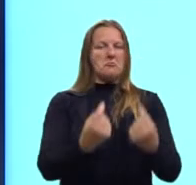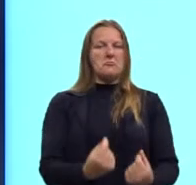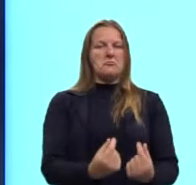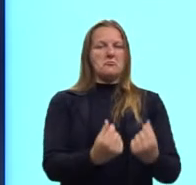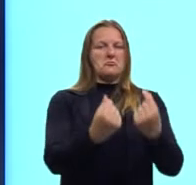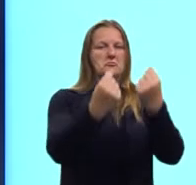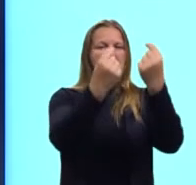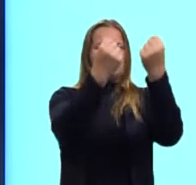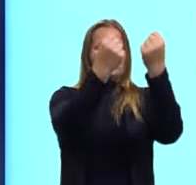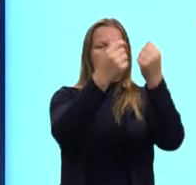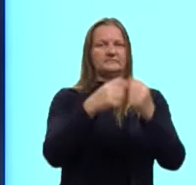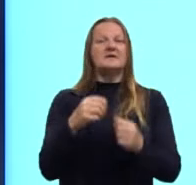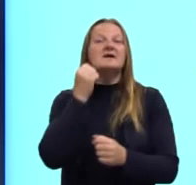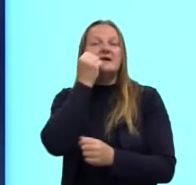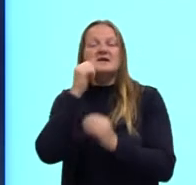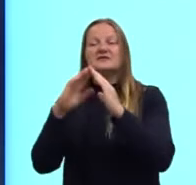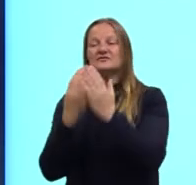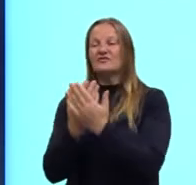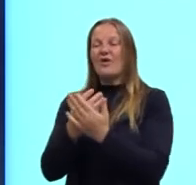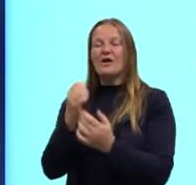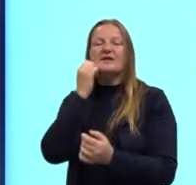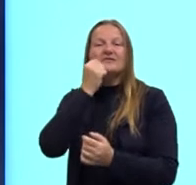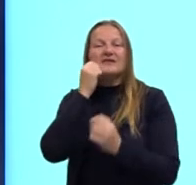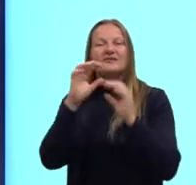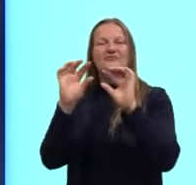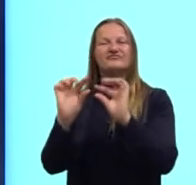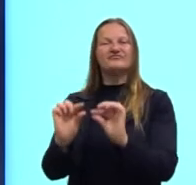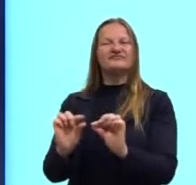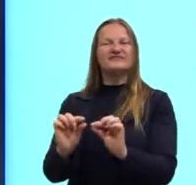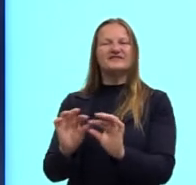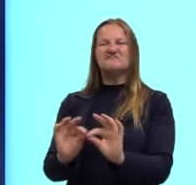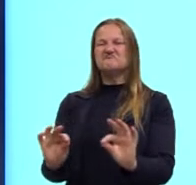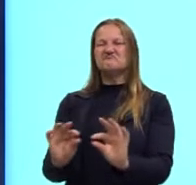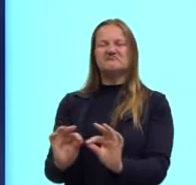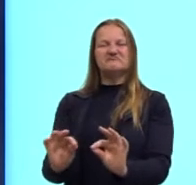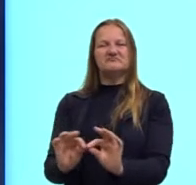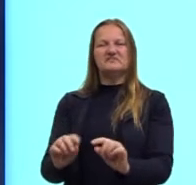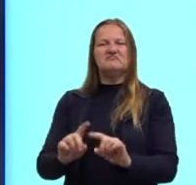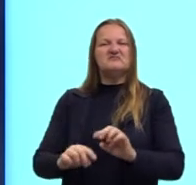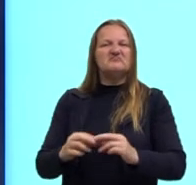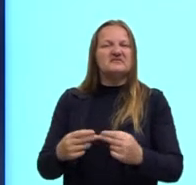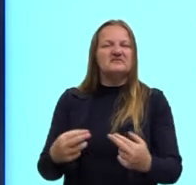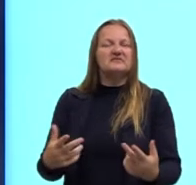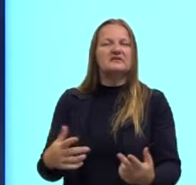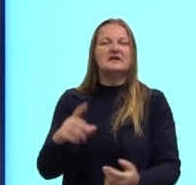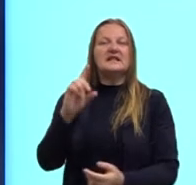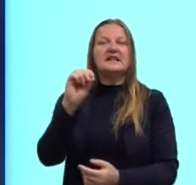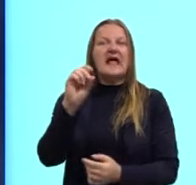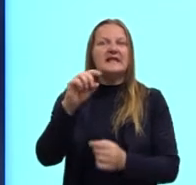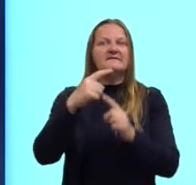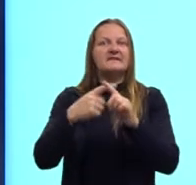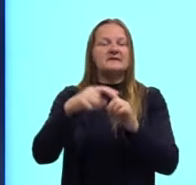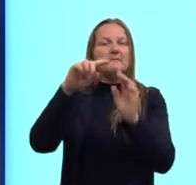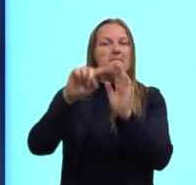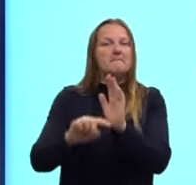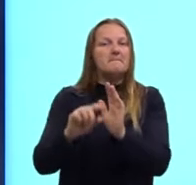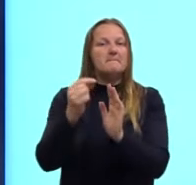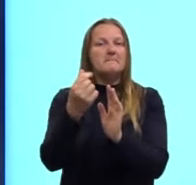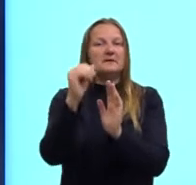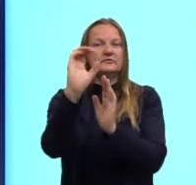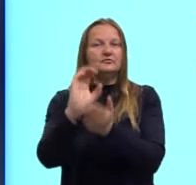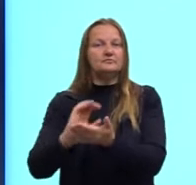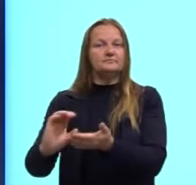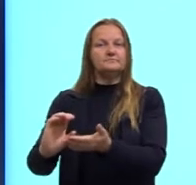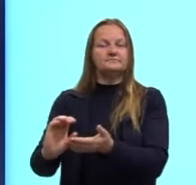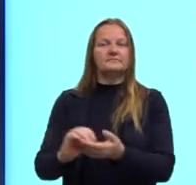mais dinheiro, tinham muito mais estrutura do que as escolas dos negros, que chegavam a receber dez vezes menos verba. Então,